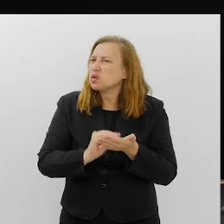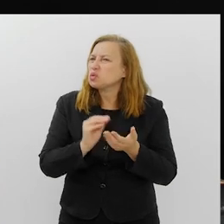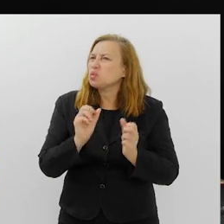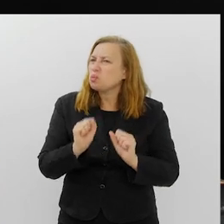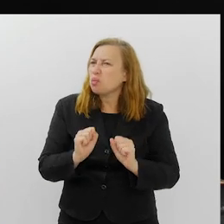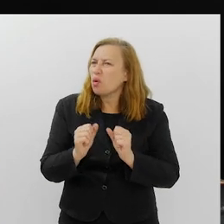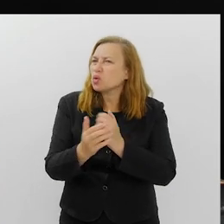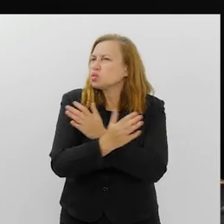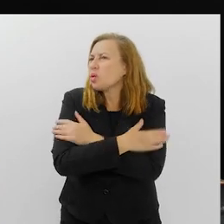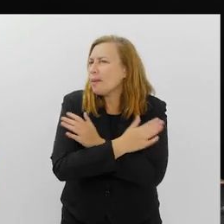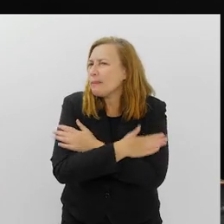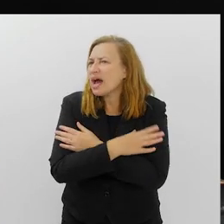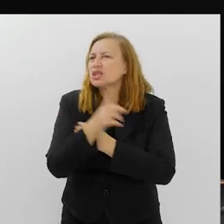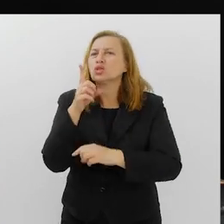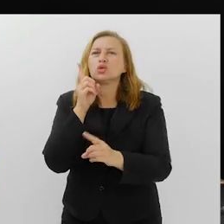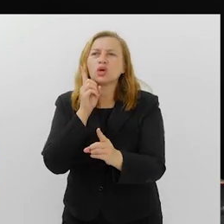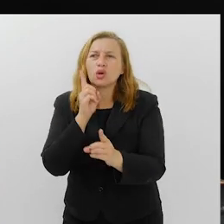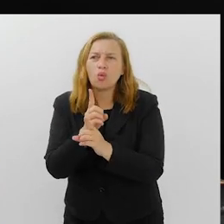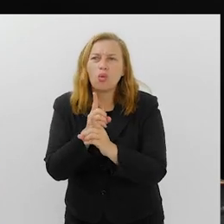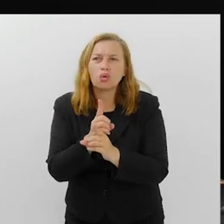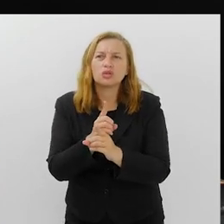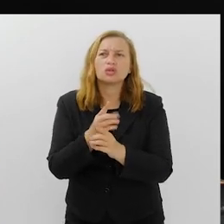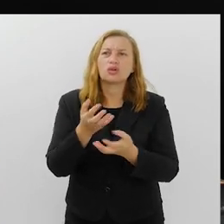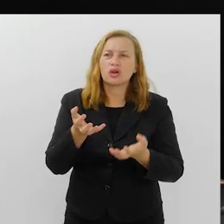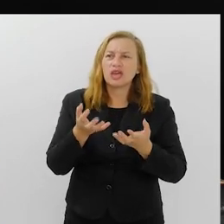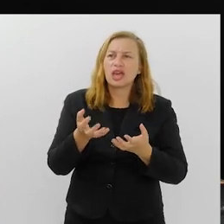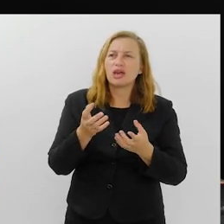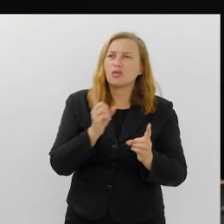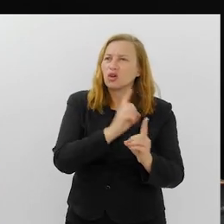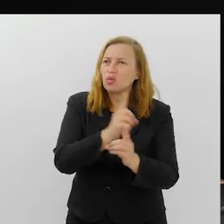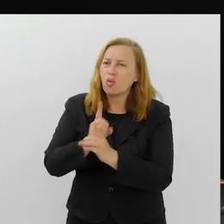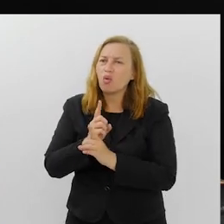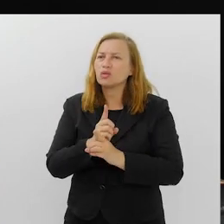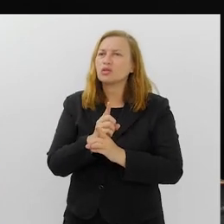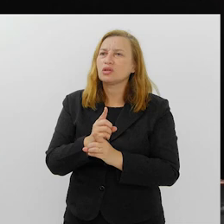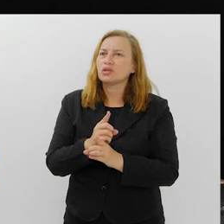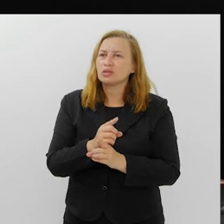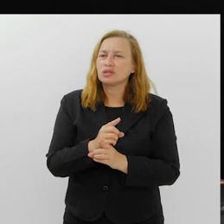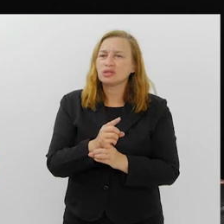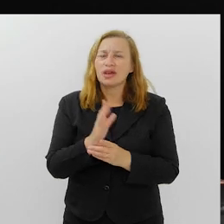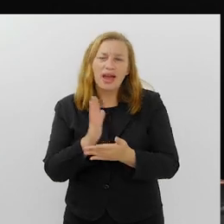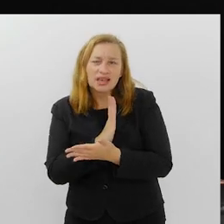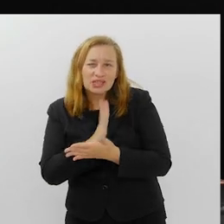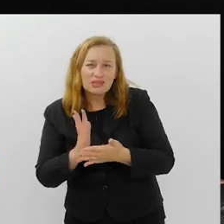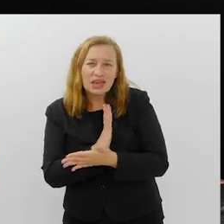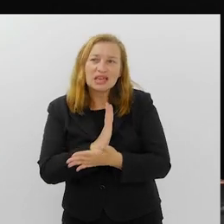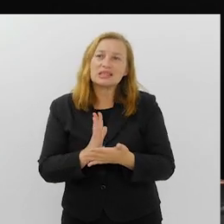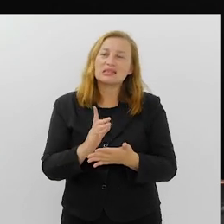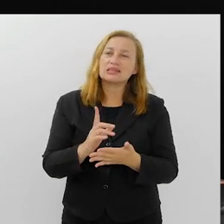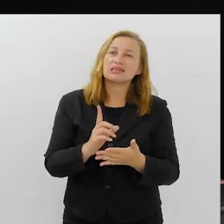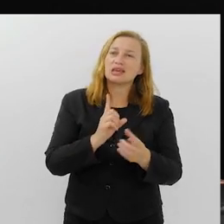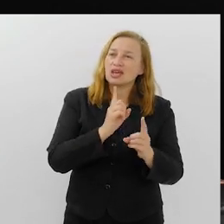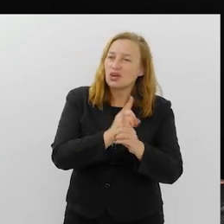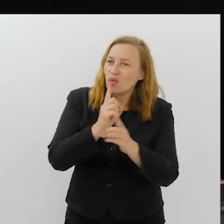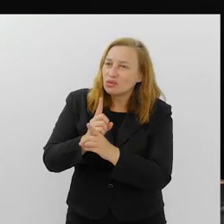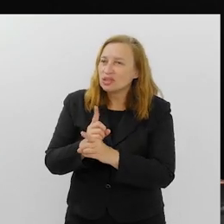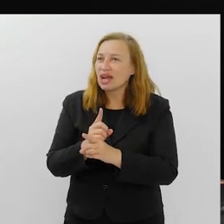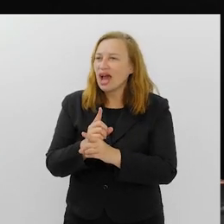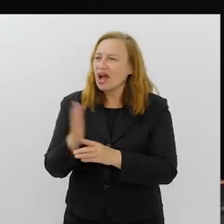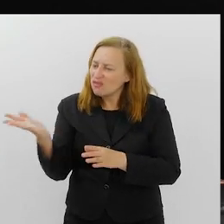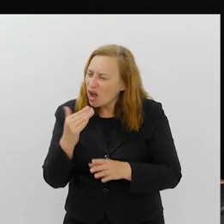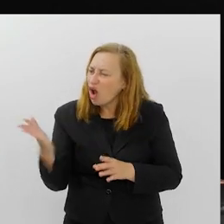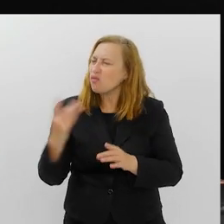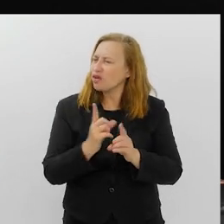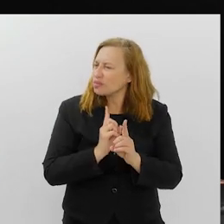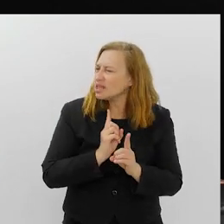abraço, do encontro. Eu tento promover esses encontros de vez em quando. Eu tento dar uma força.